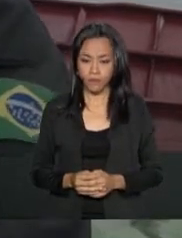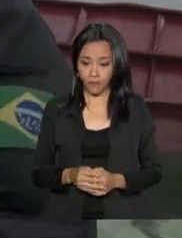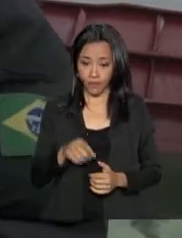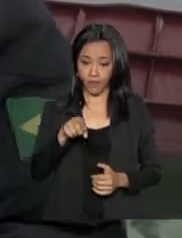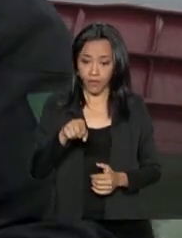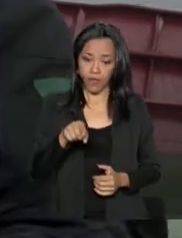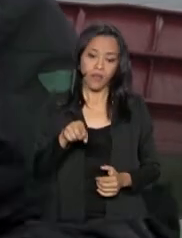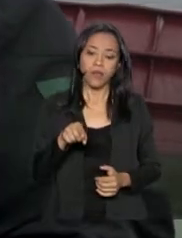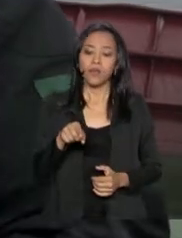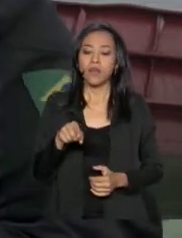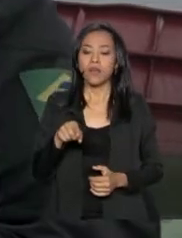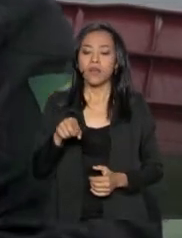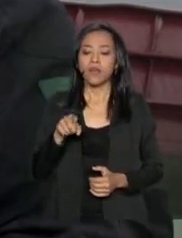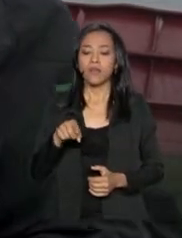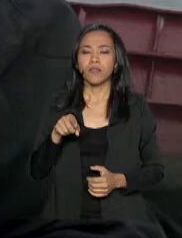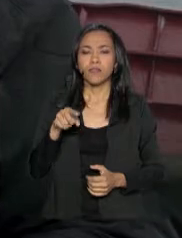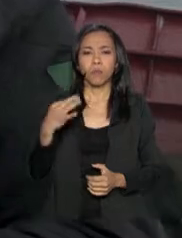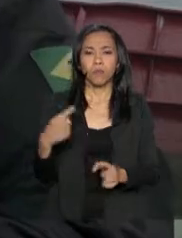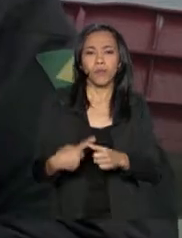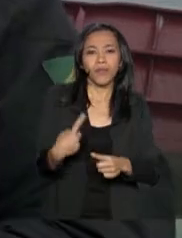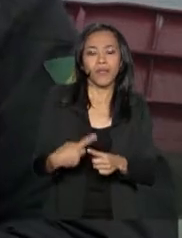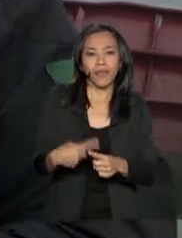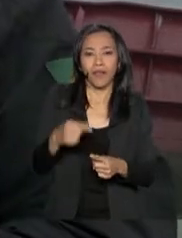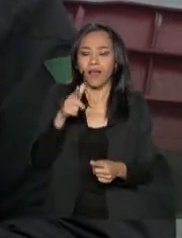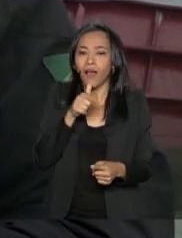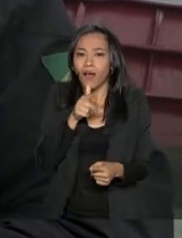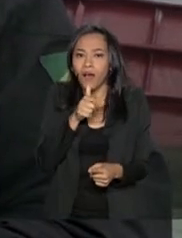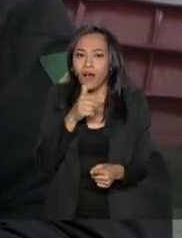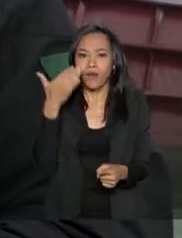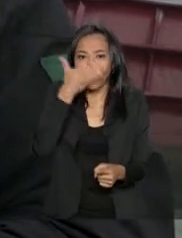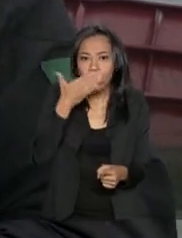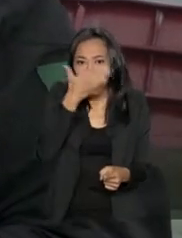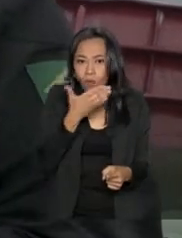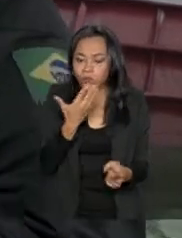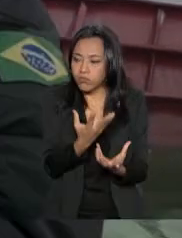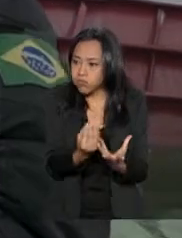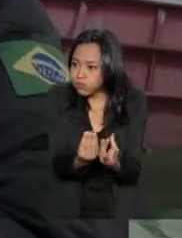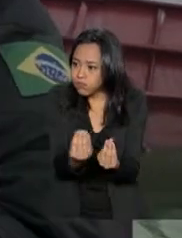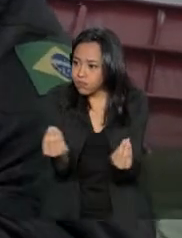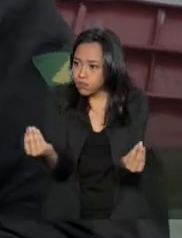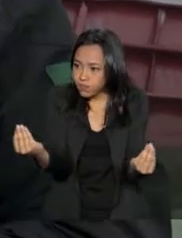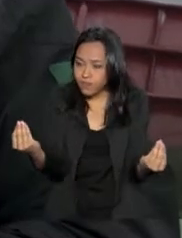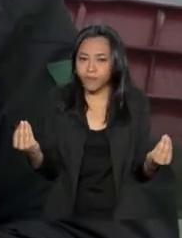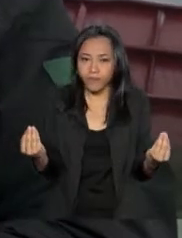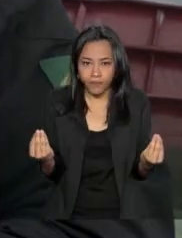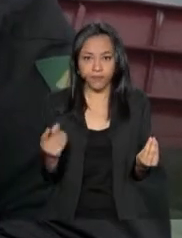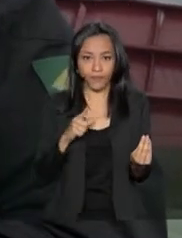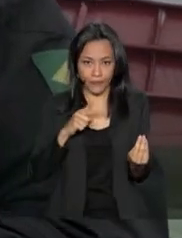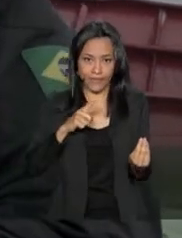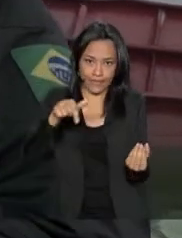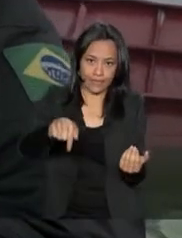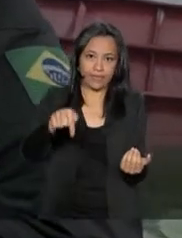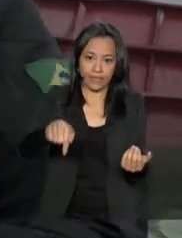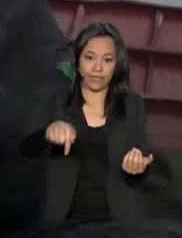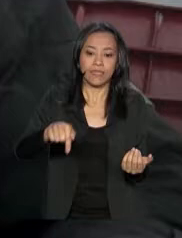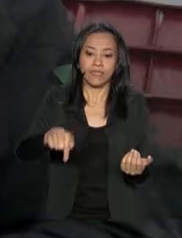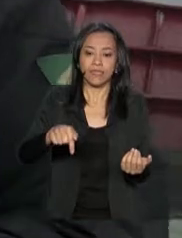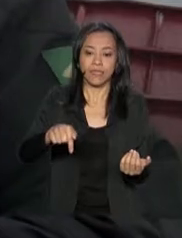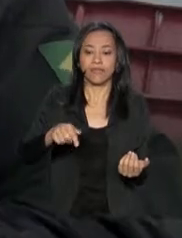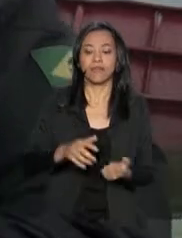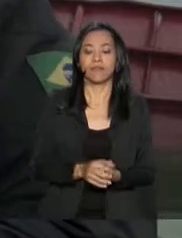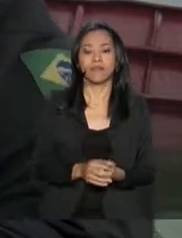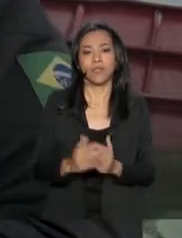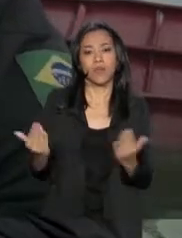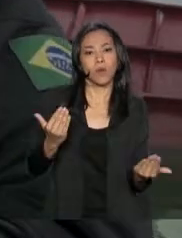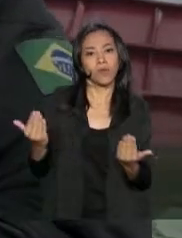função do seu isolamento, da quantidade de água doce que existe aqui e da possibilidade grande de descarga dessa água doce para a